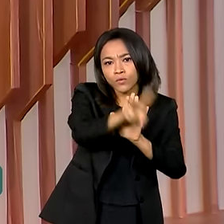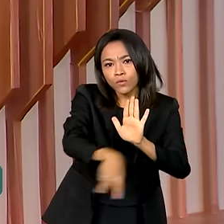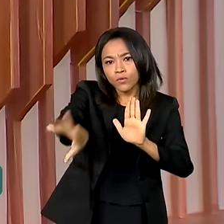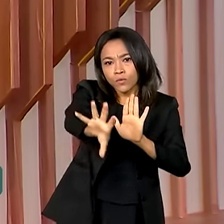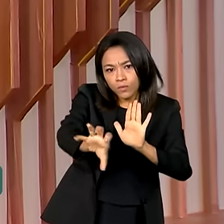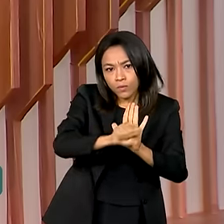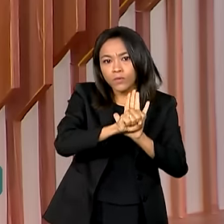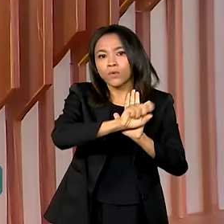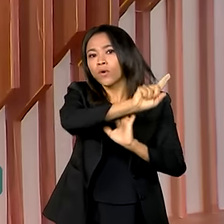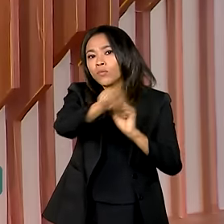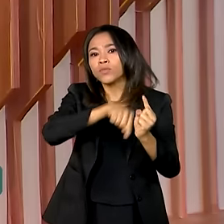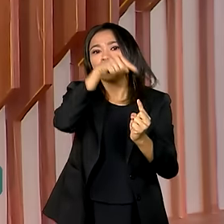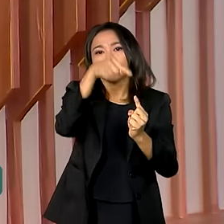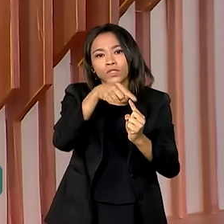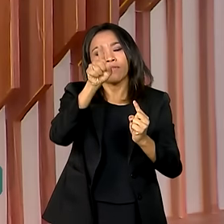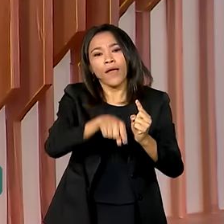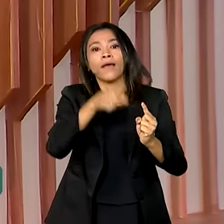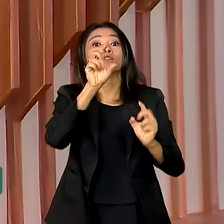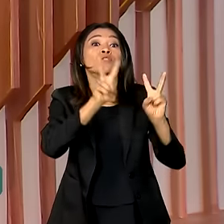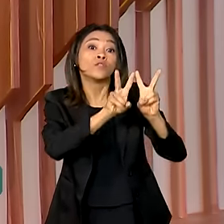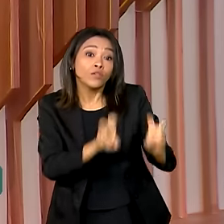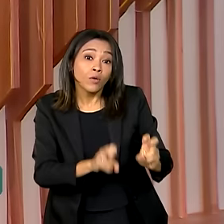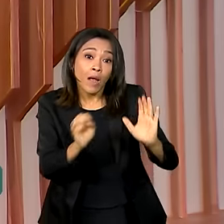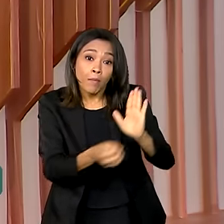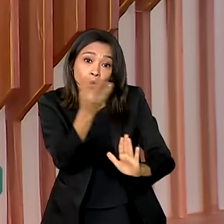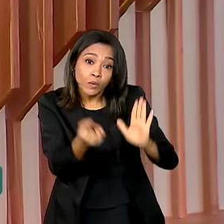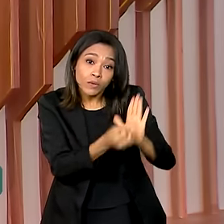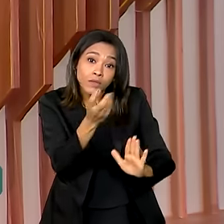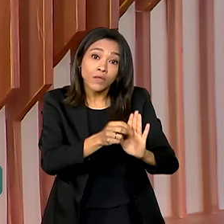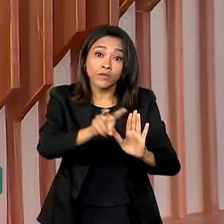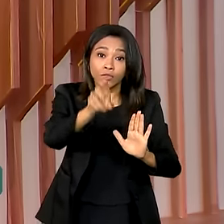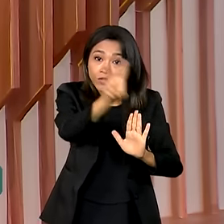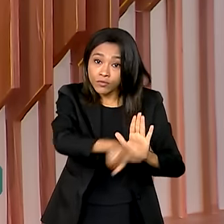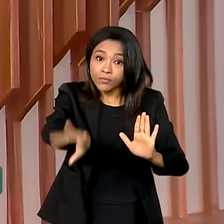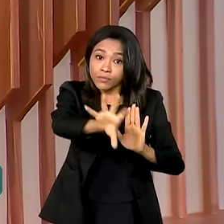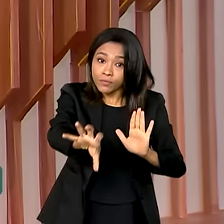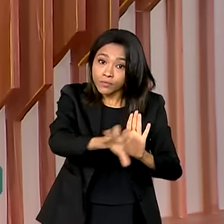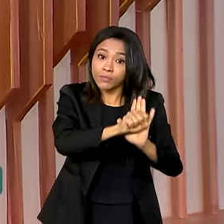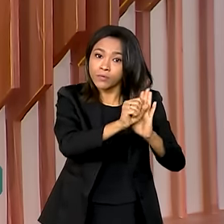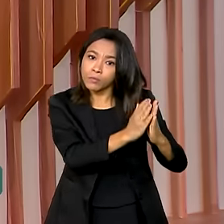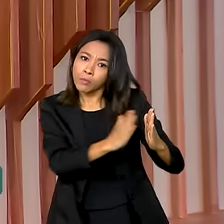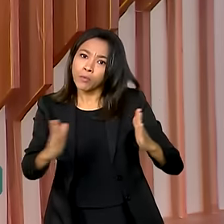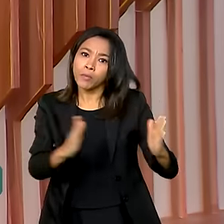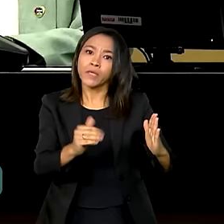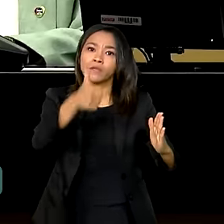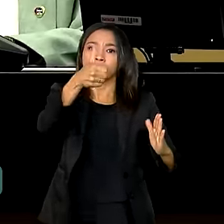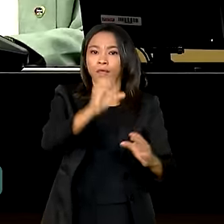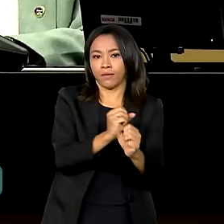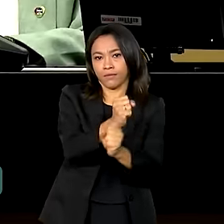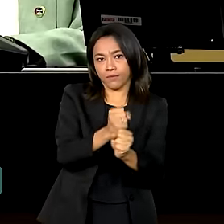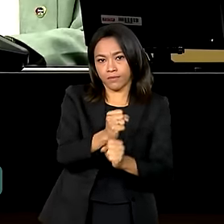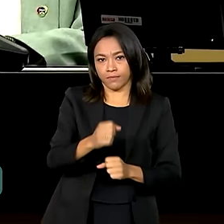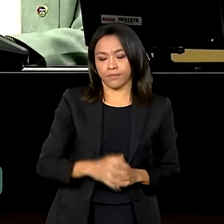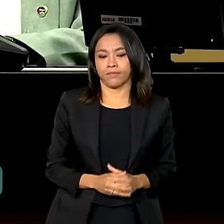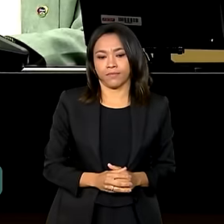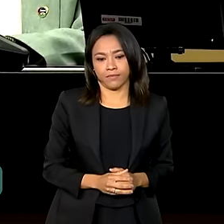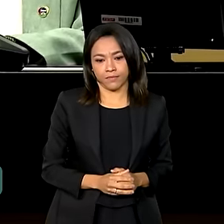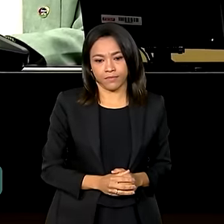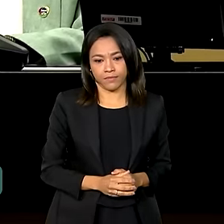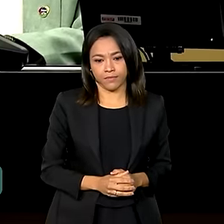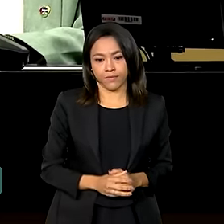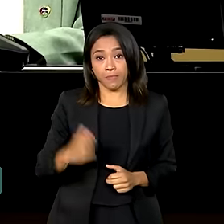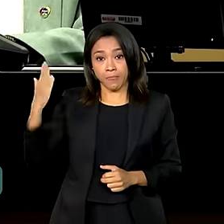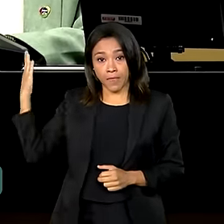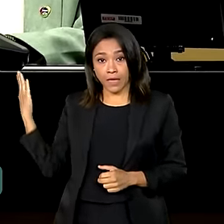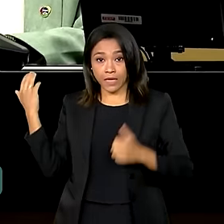definir os rumos da política de industrialização do setor audiovisual para os próximos 10 anos. O